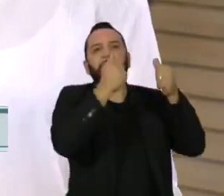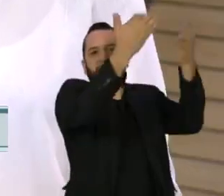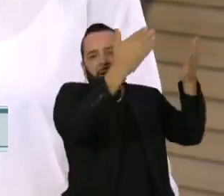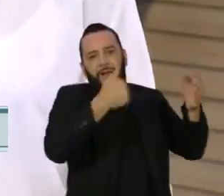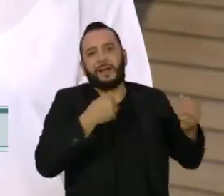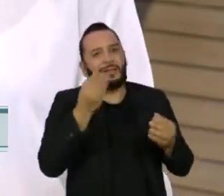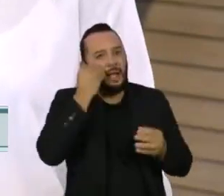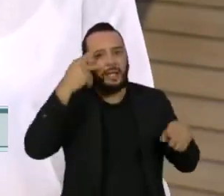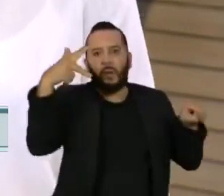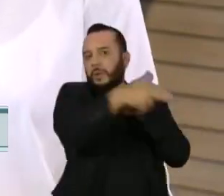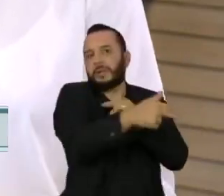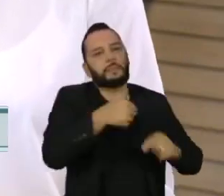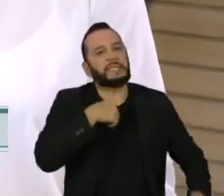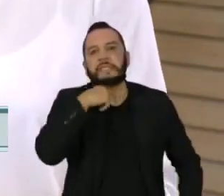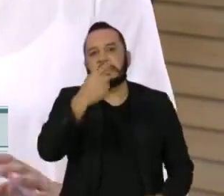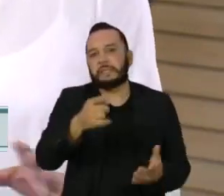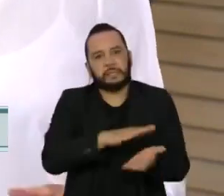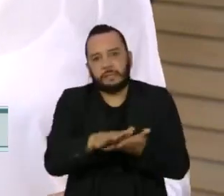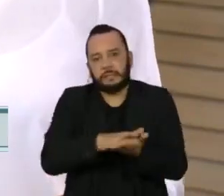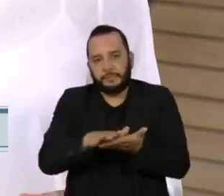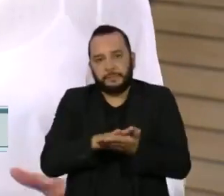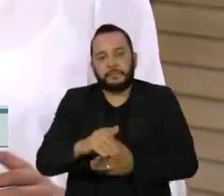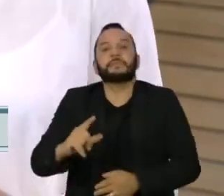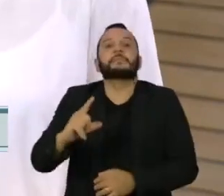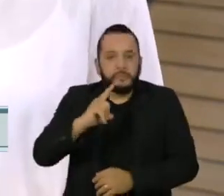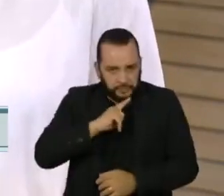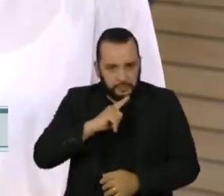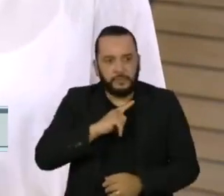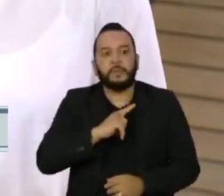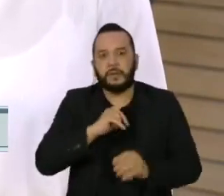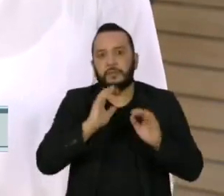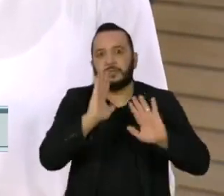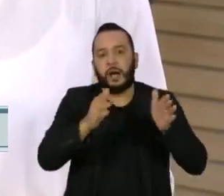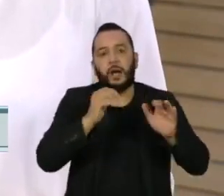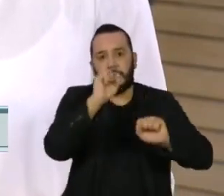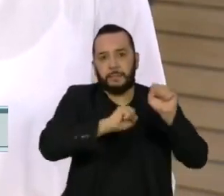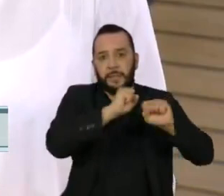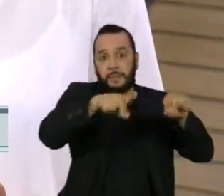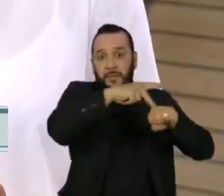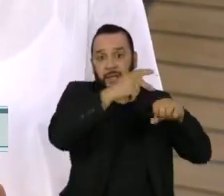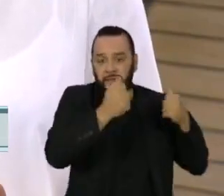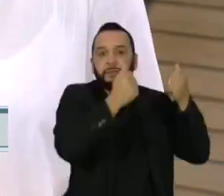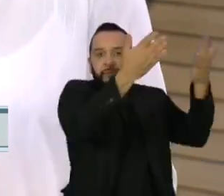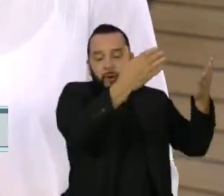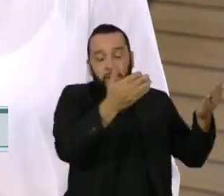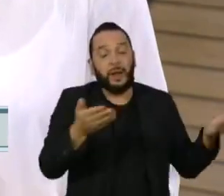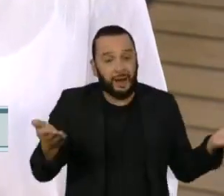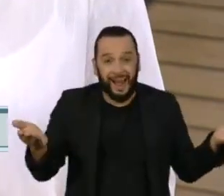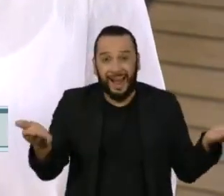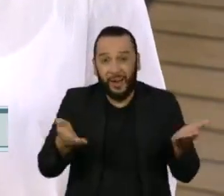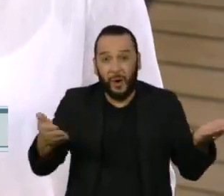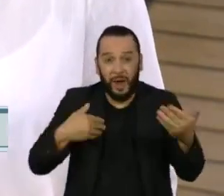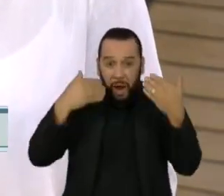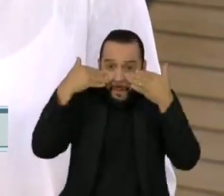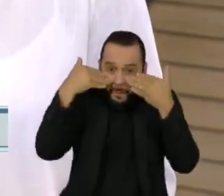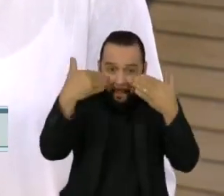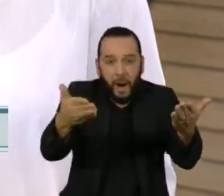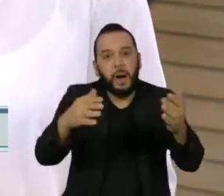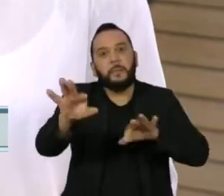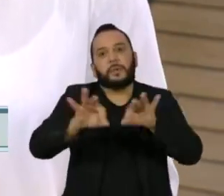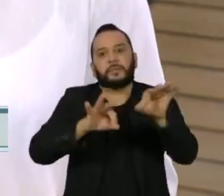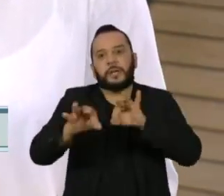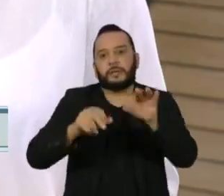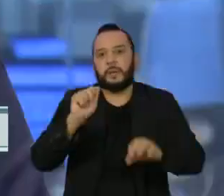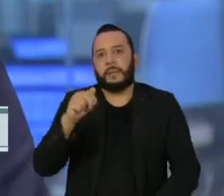As Offshores, sediadas em paraísos fiscais, ocupam o centro do escândalo que veio à tona com a publicação do projeto